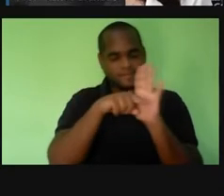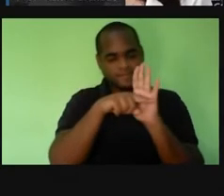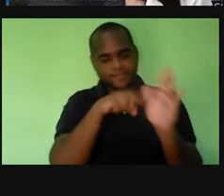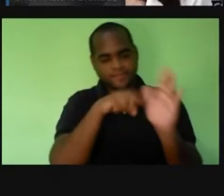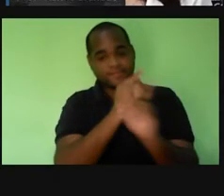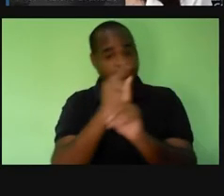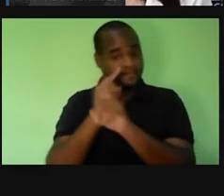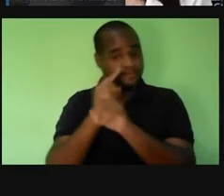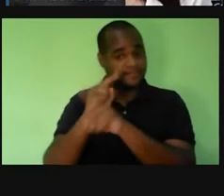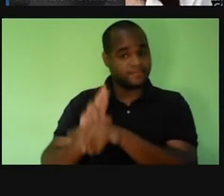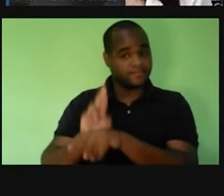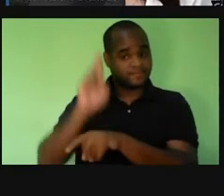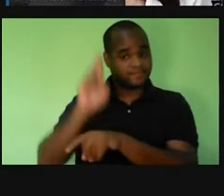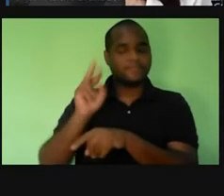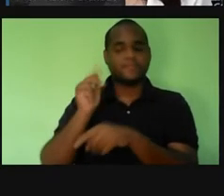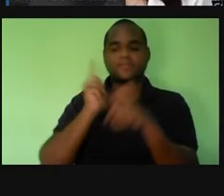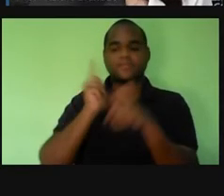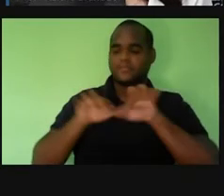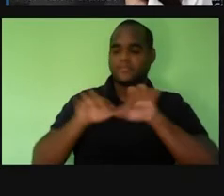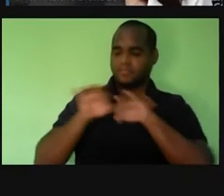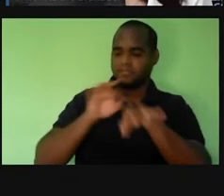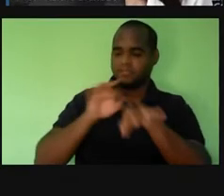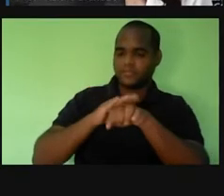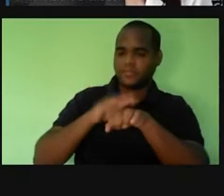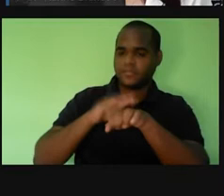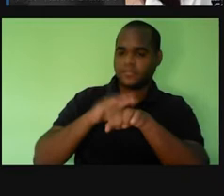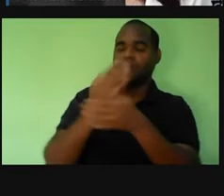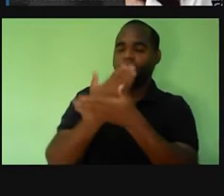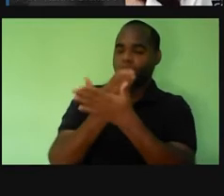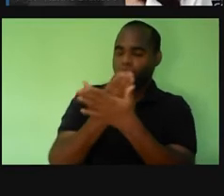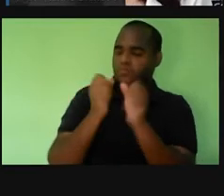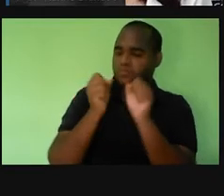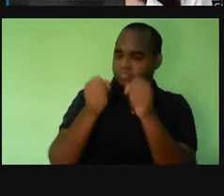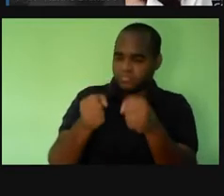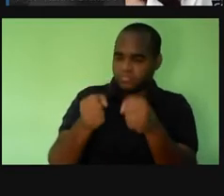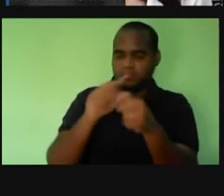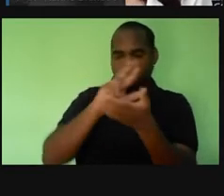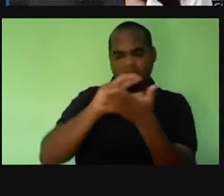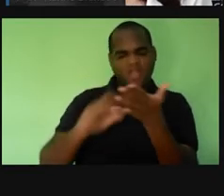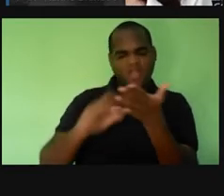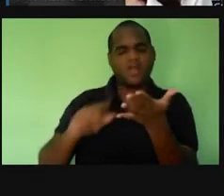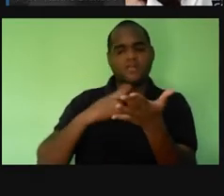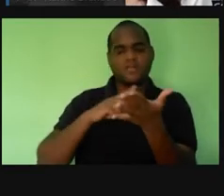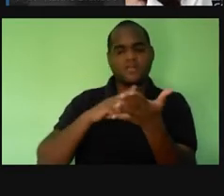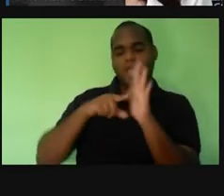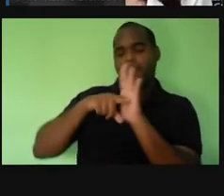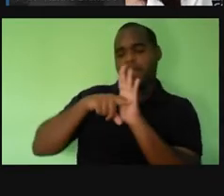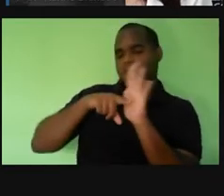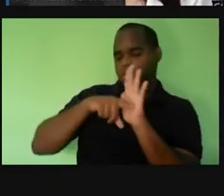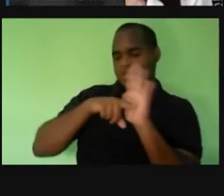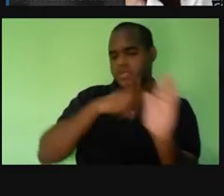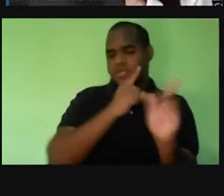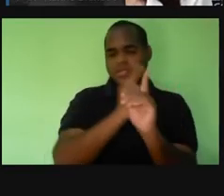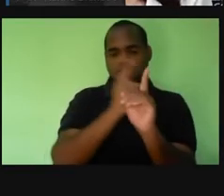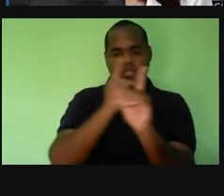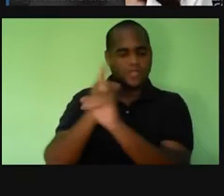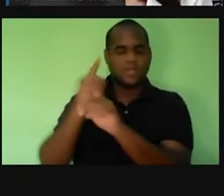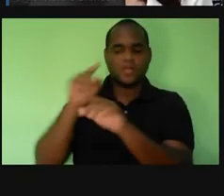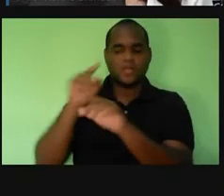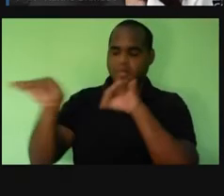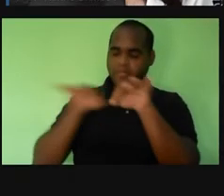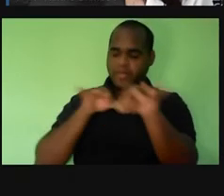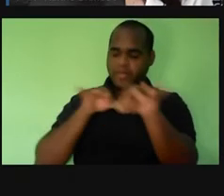coordenar a realização de estudos, levantamento de dados e elaboração de propostas, projetos e